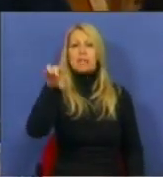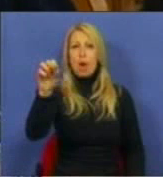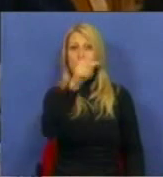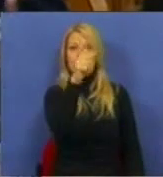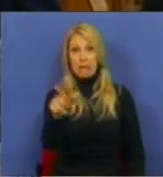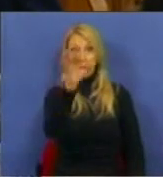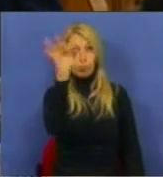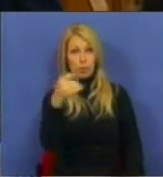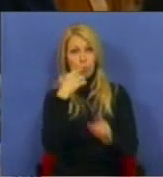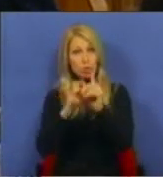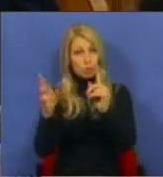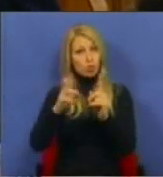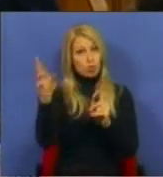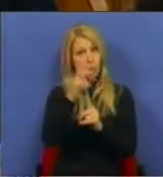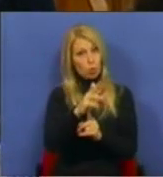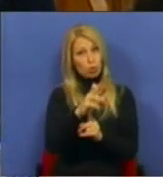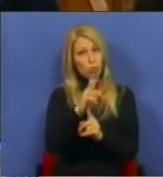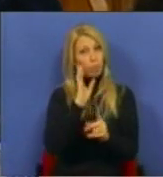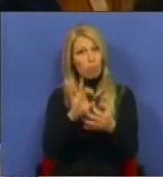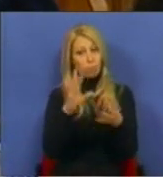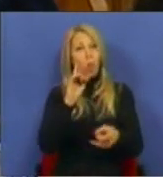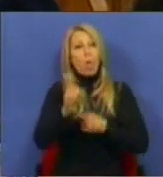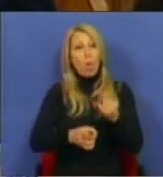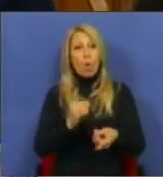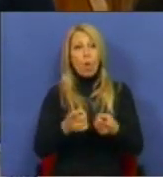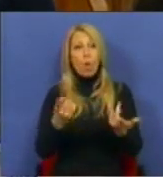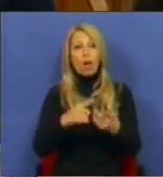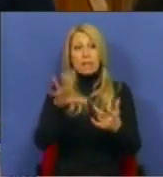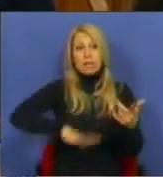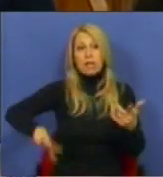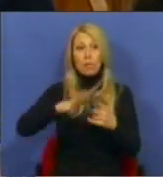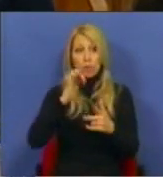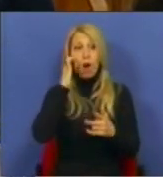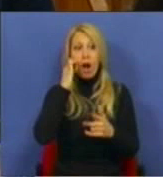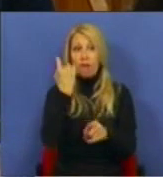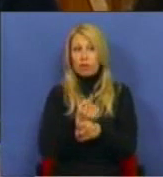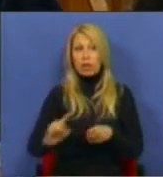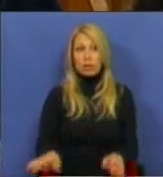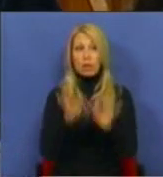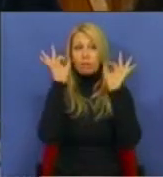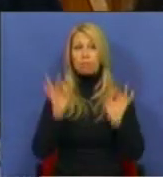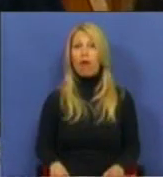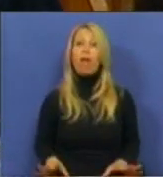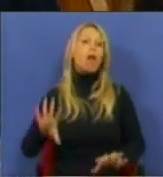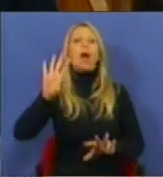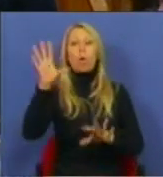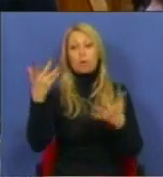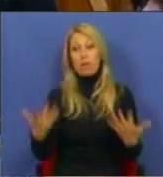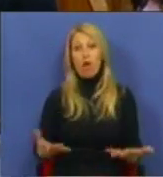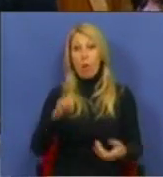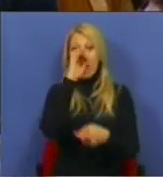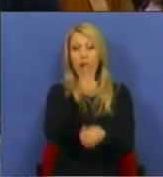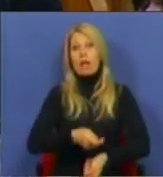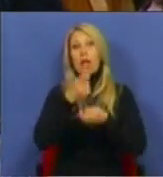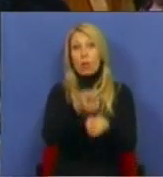estão aquelas que se ajustam à situação de gravidade excepcional como as que os agricultores viveram nas regiões do Oeste.